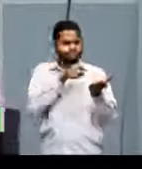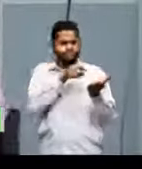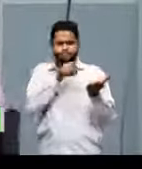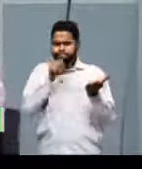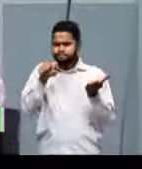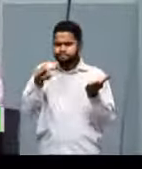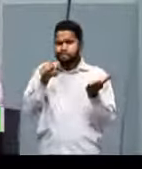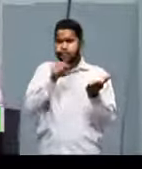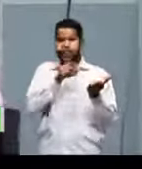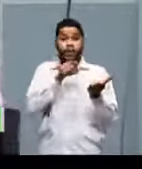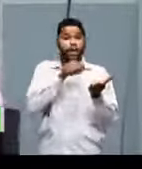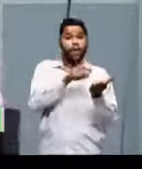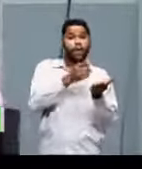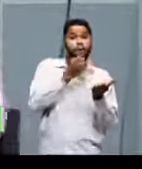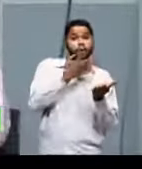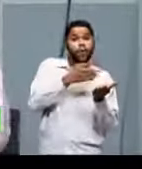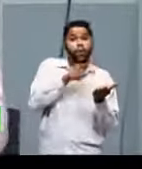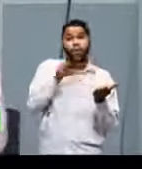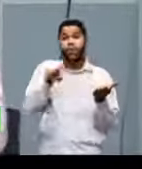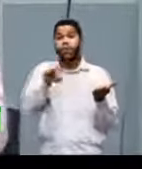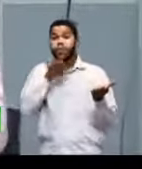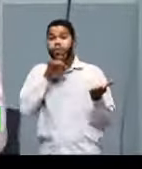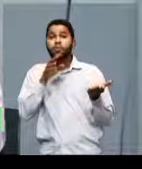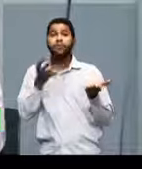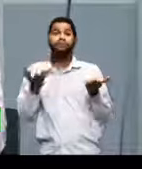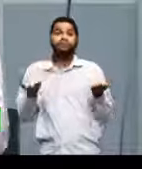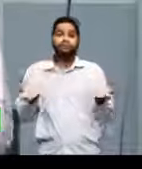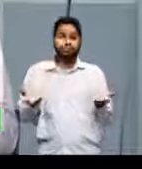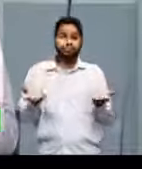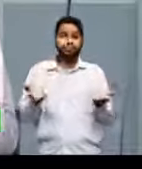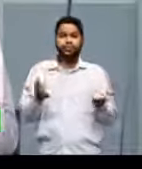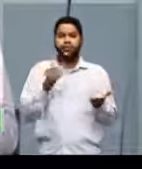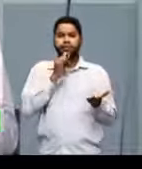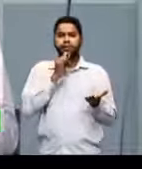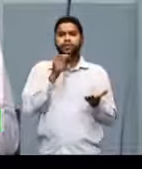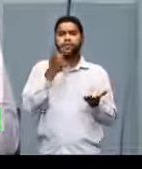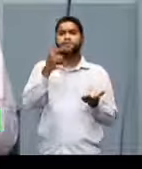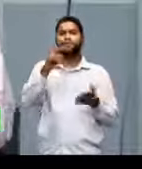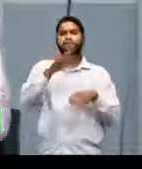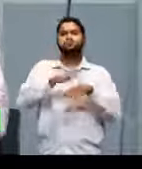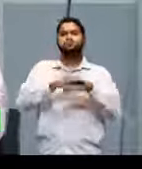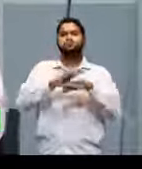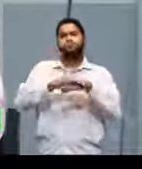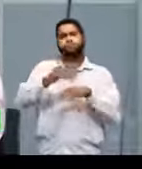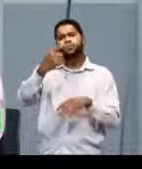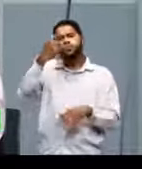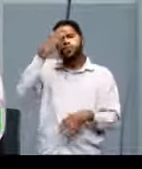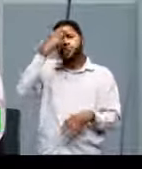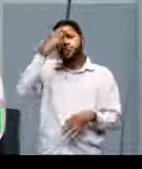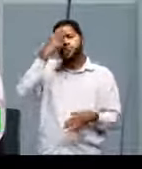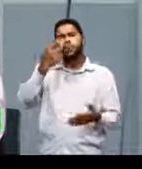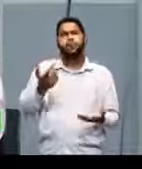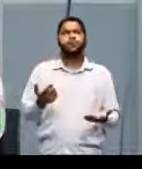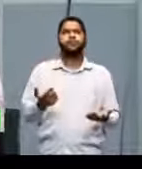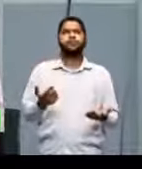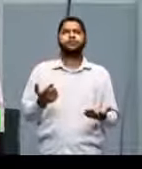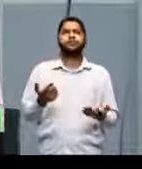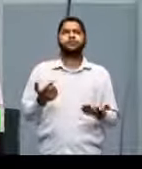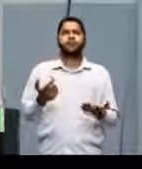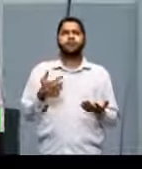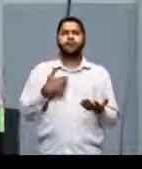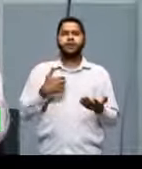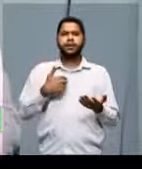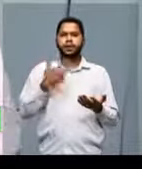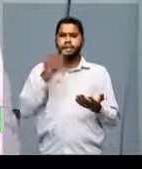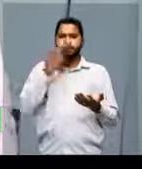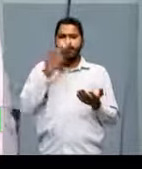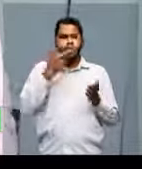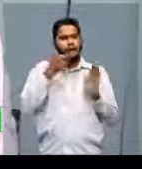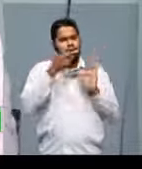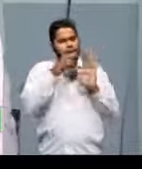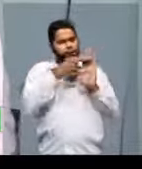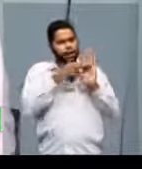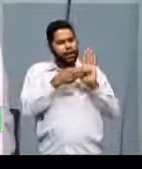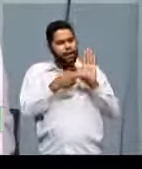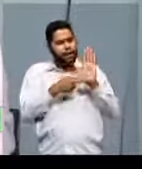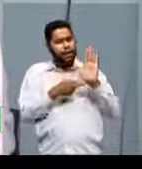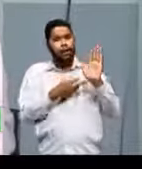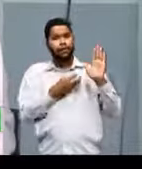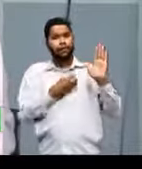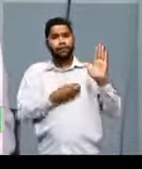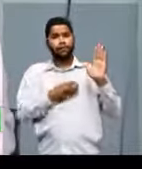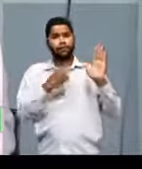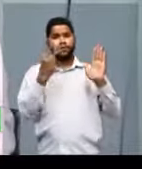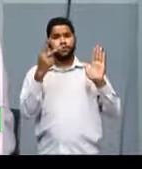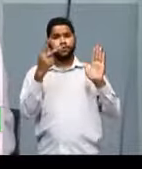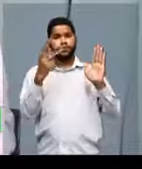saber, sapere alde. Tome a sua consciência como regulamento para a sua vida.